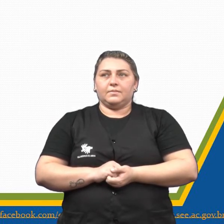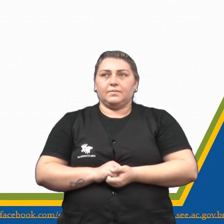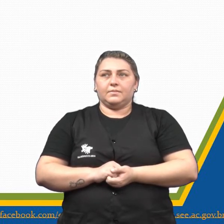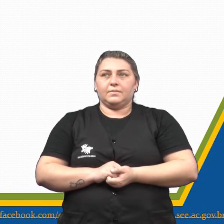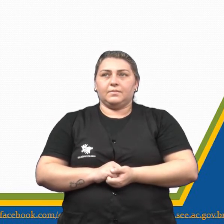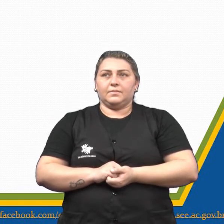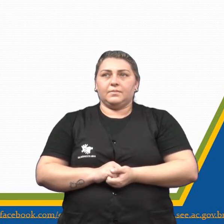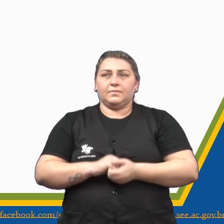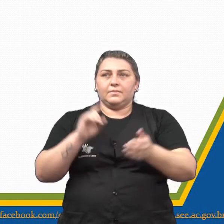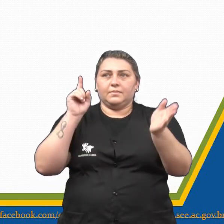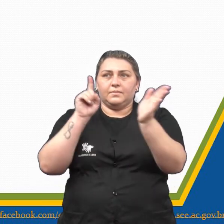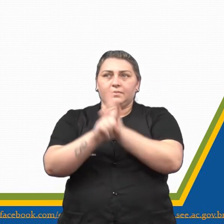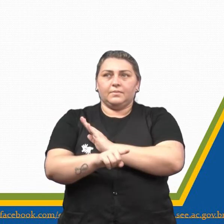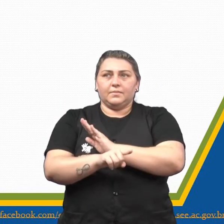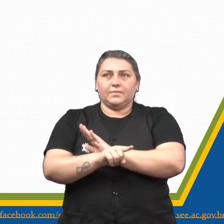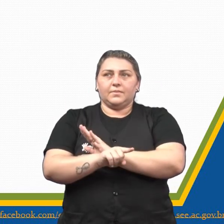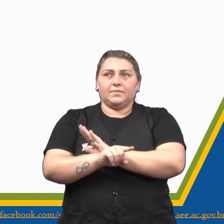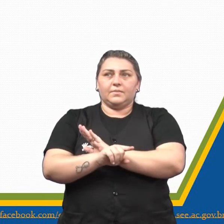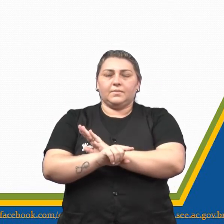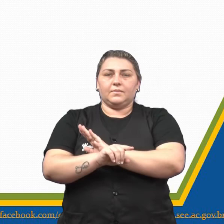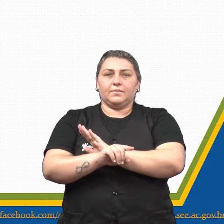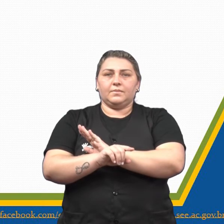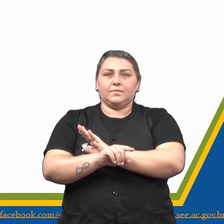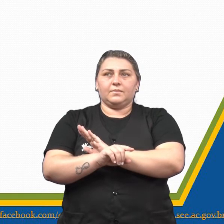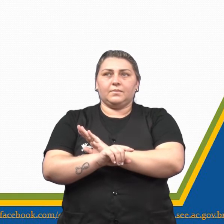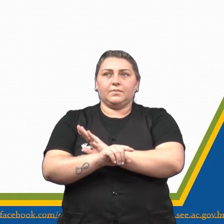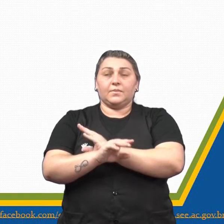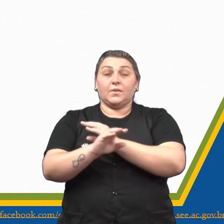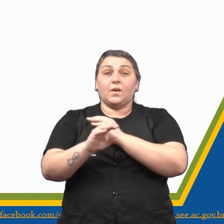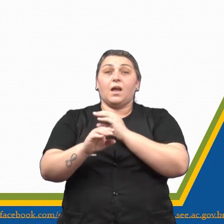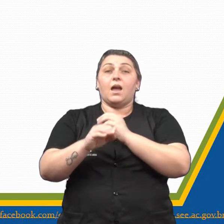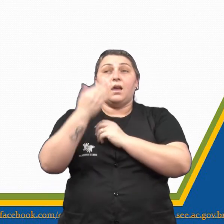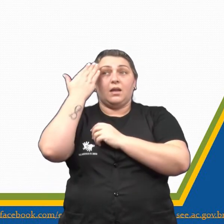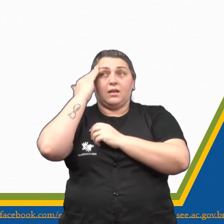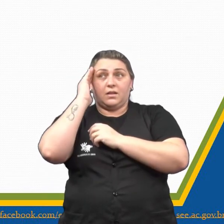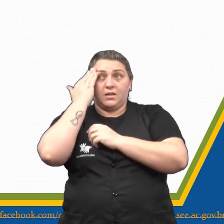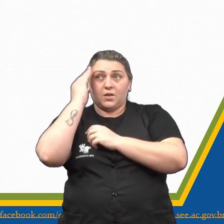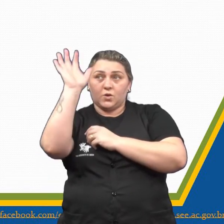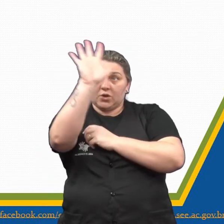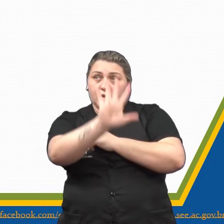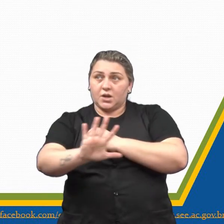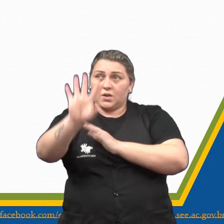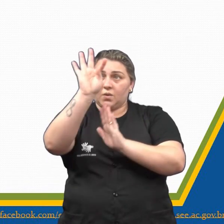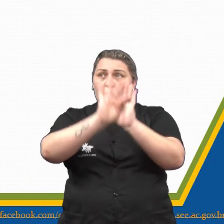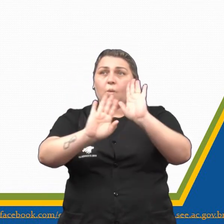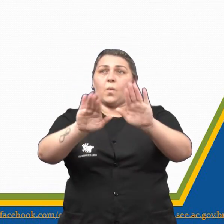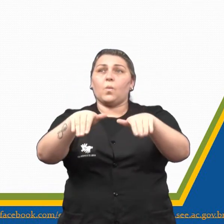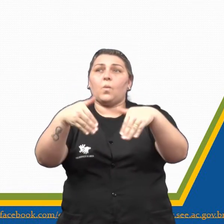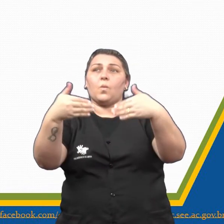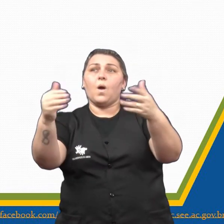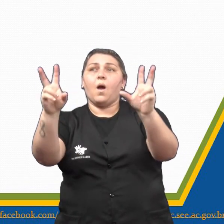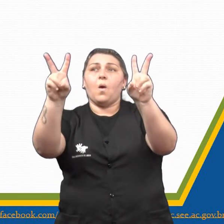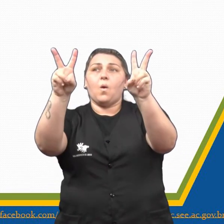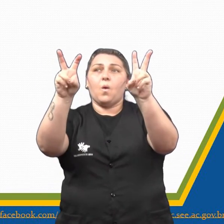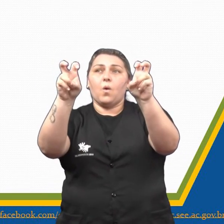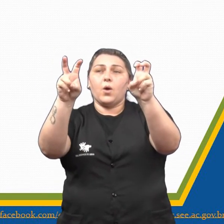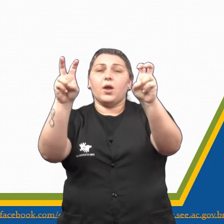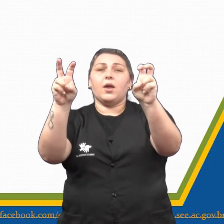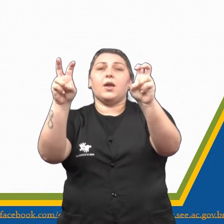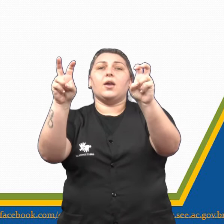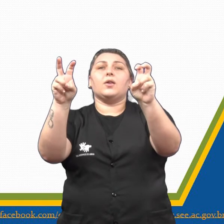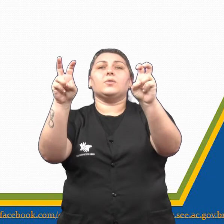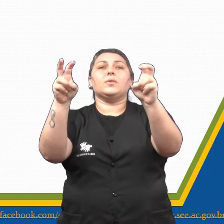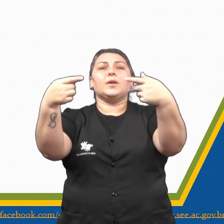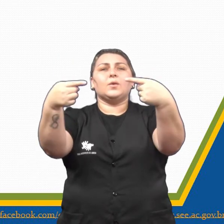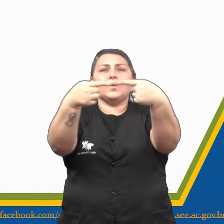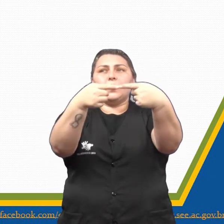Vamos ver a pergunta. Com a compreensão general do texto, qual seria o título mais adequado